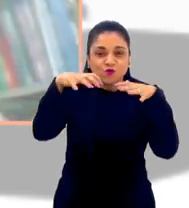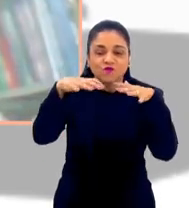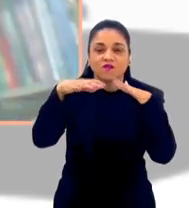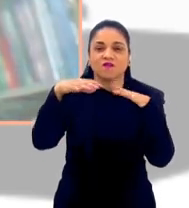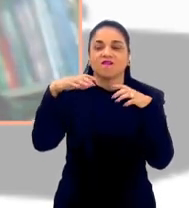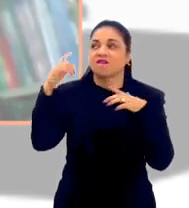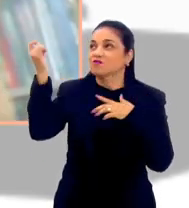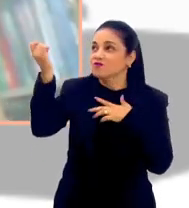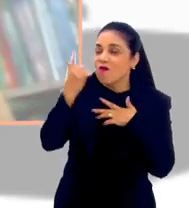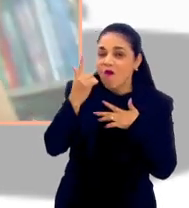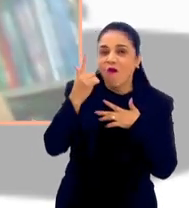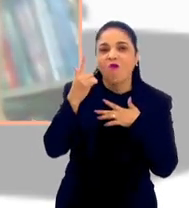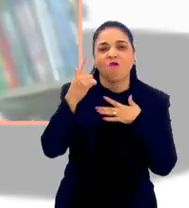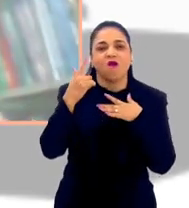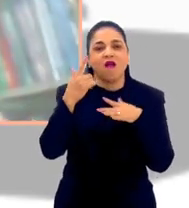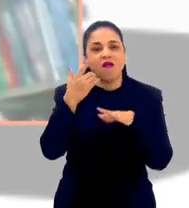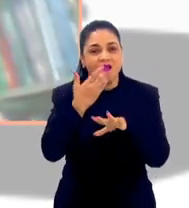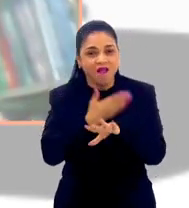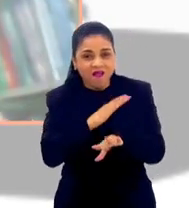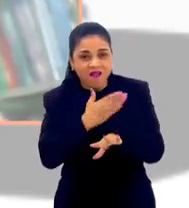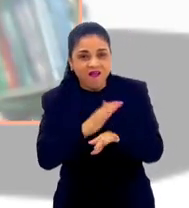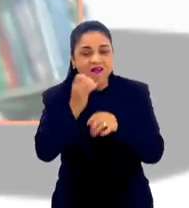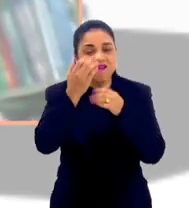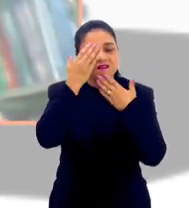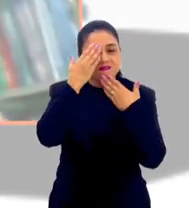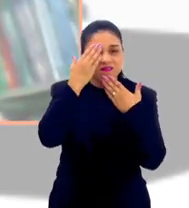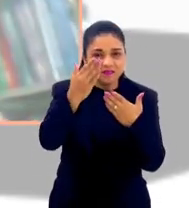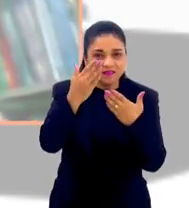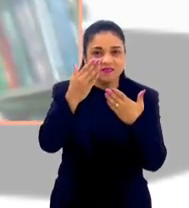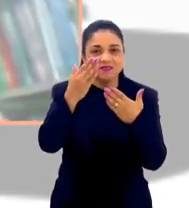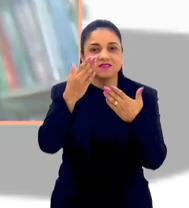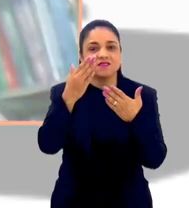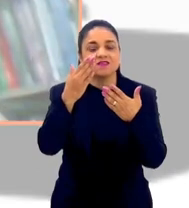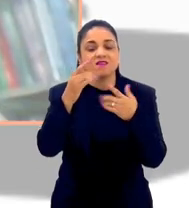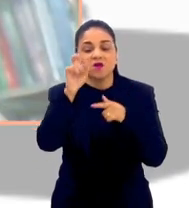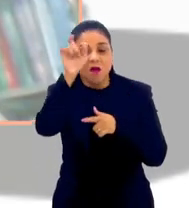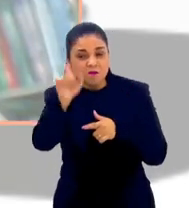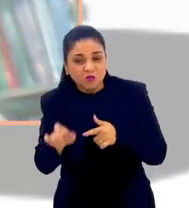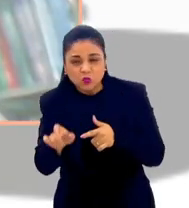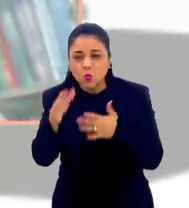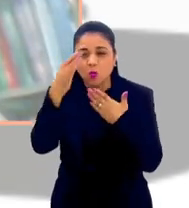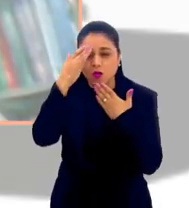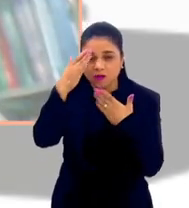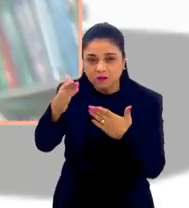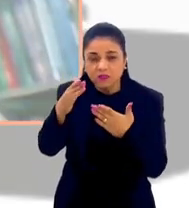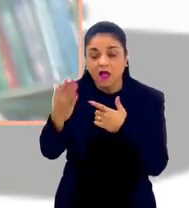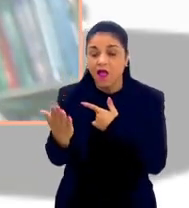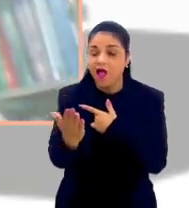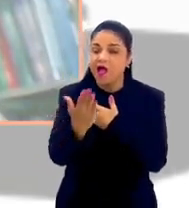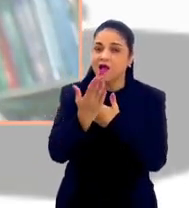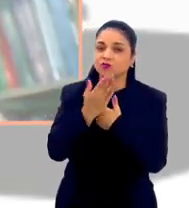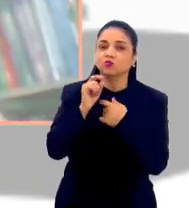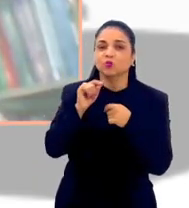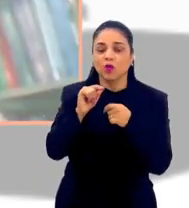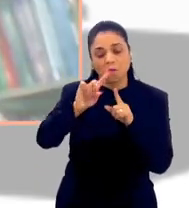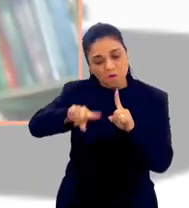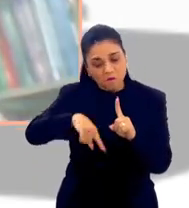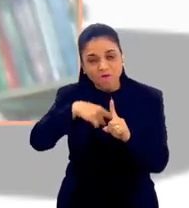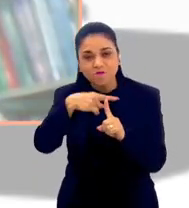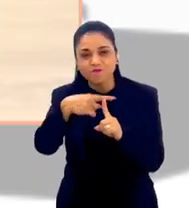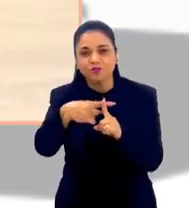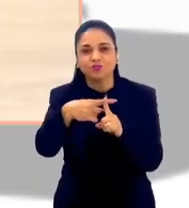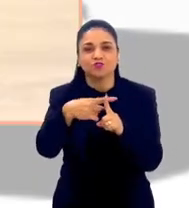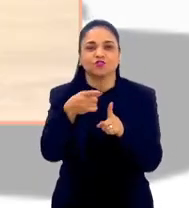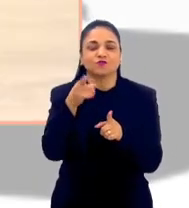Então, o exercício de agradecer também e fazer gentileza a alguém, nos ajuda a trazer um viés mais positivo